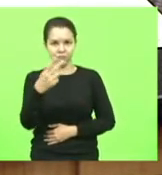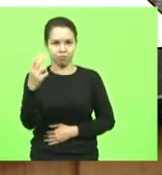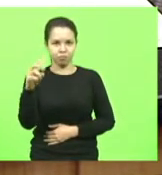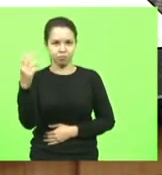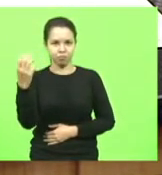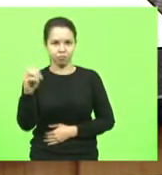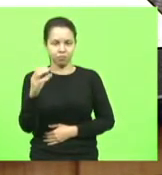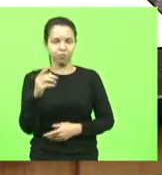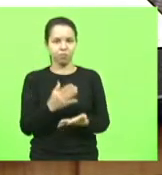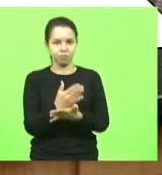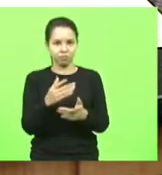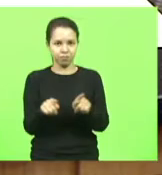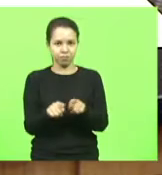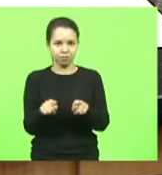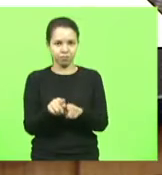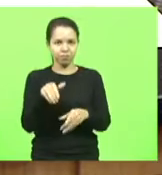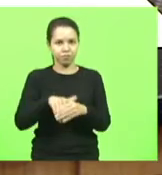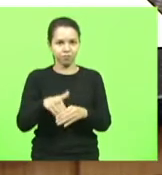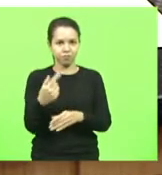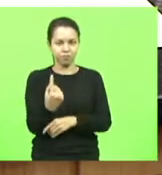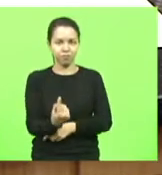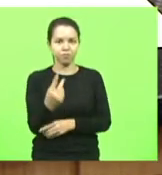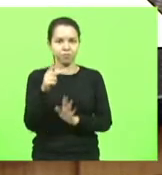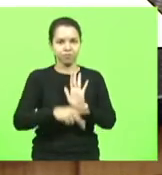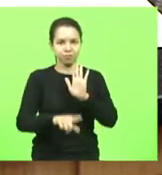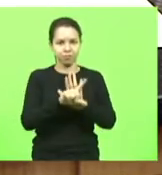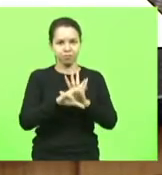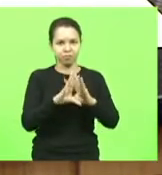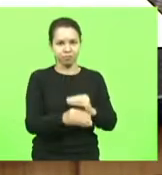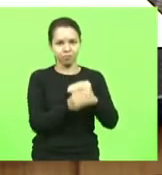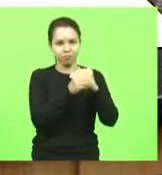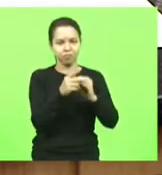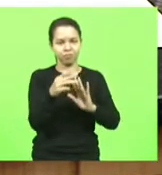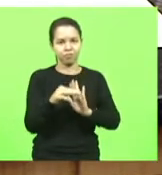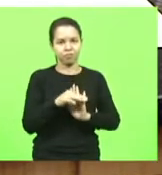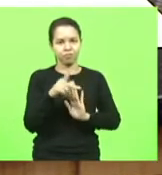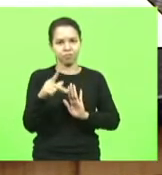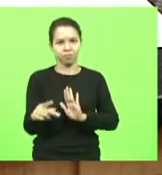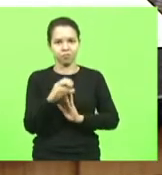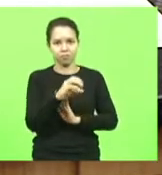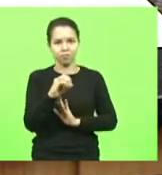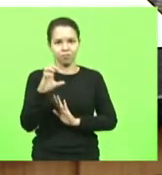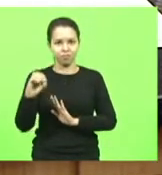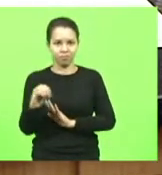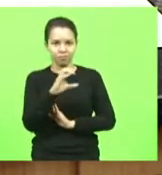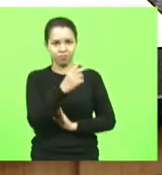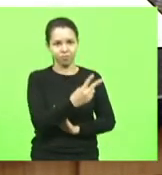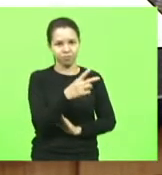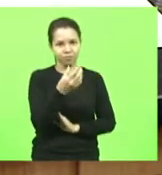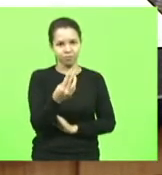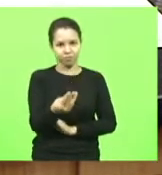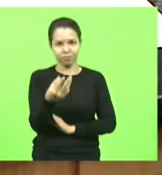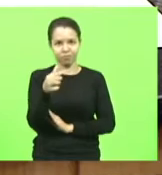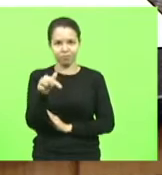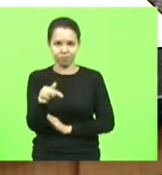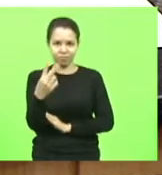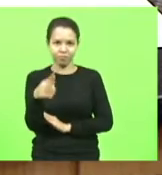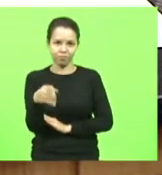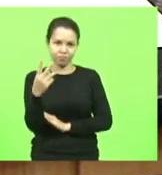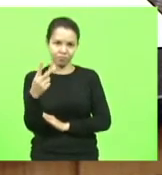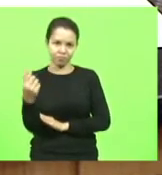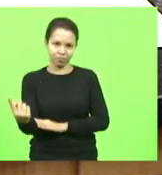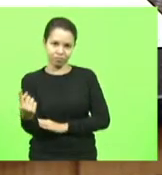Foram aprovados também, em turno único, o projeto de conversão em lei da vinda provisória número 0000237-2021 e o projeto de lei